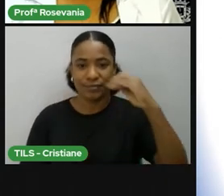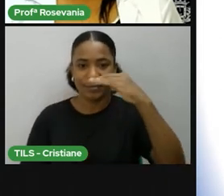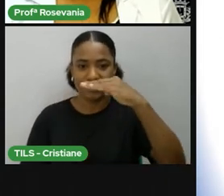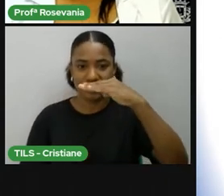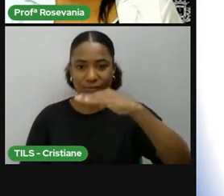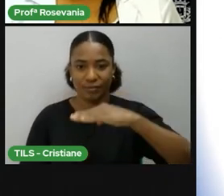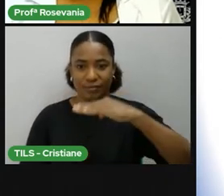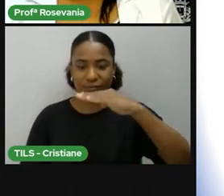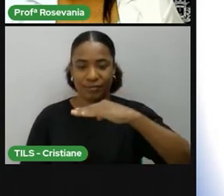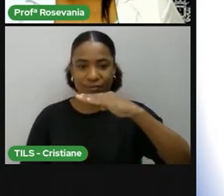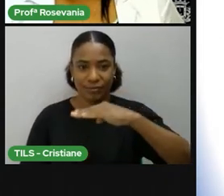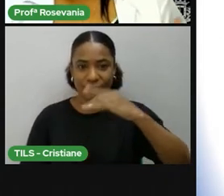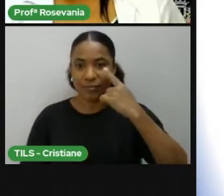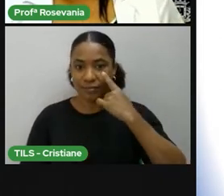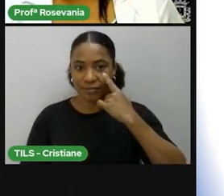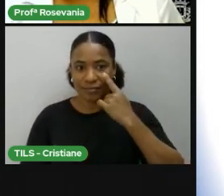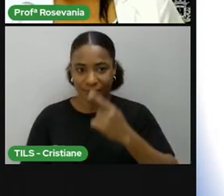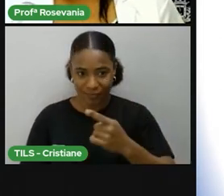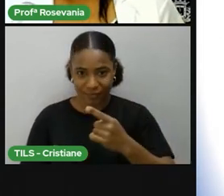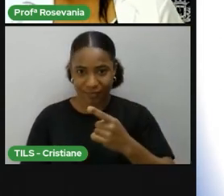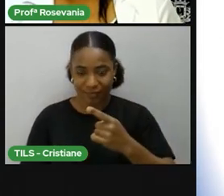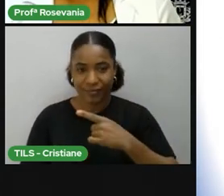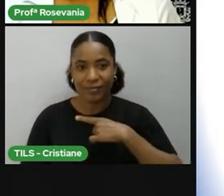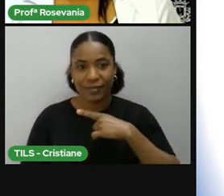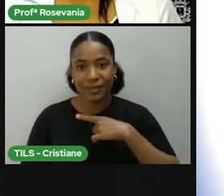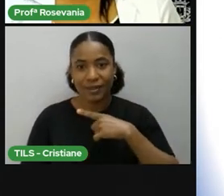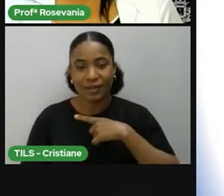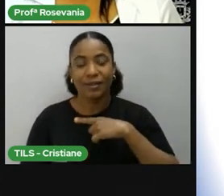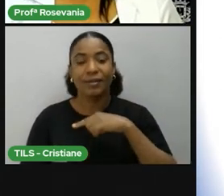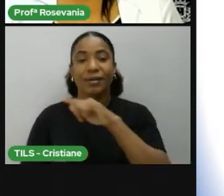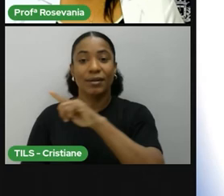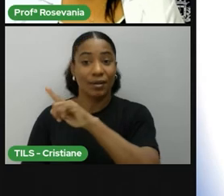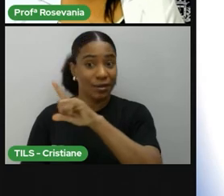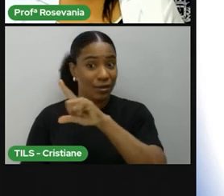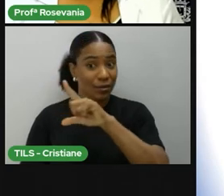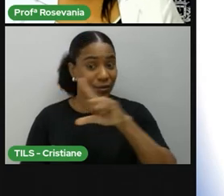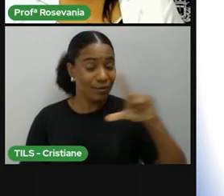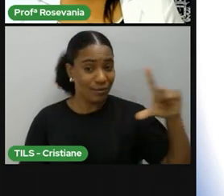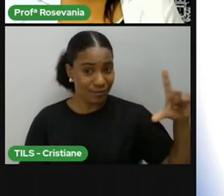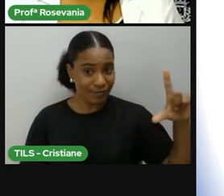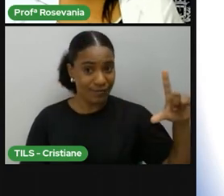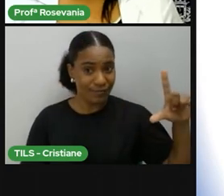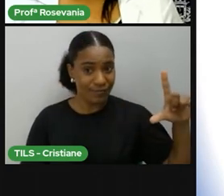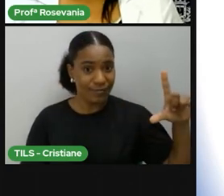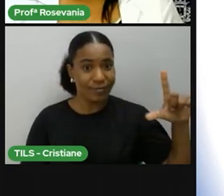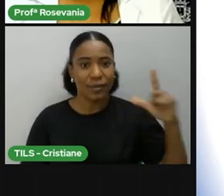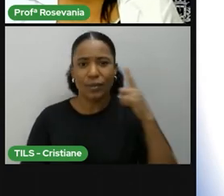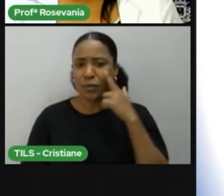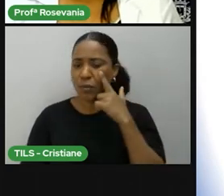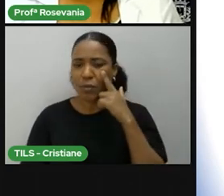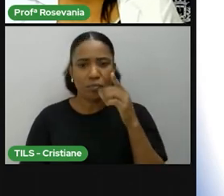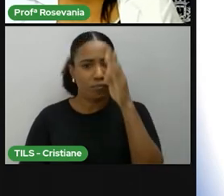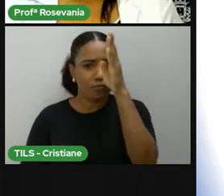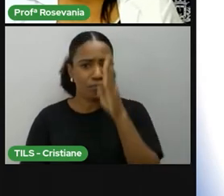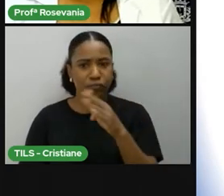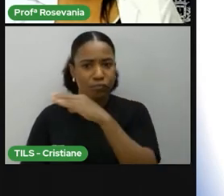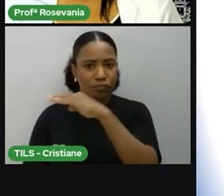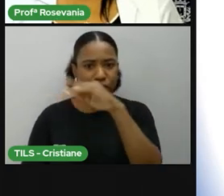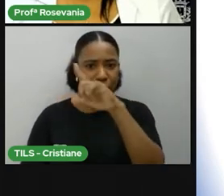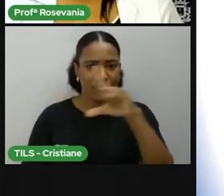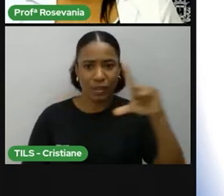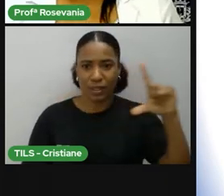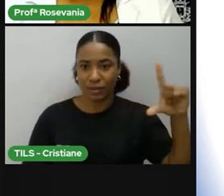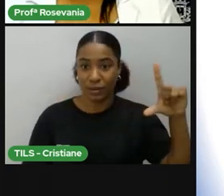Eu vou ter aqui, já que eu dou as latitudes primeiro, então eu estou em qualquer latitude do hemisfério